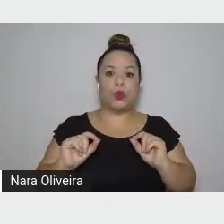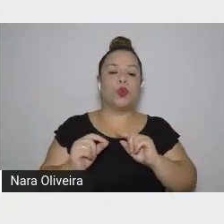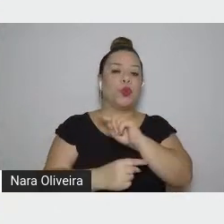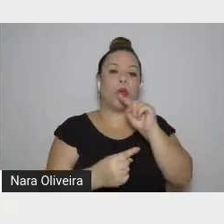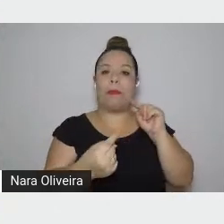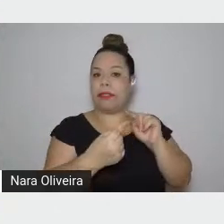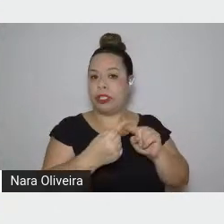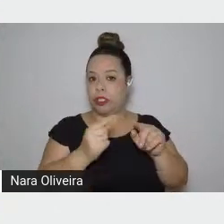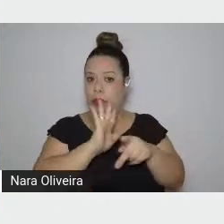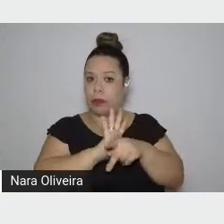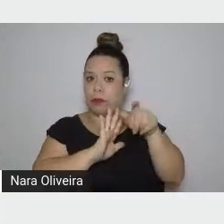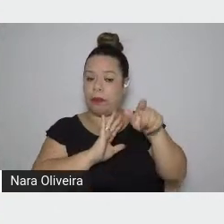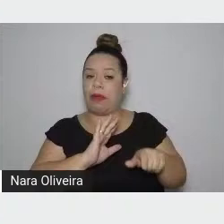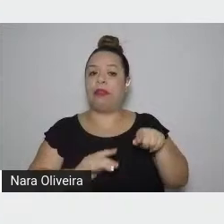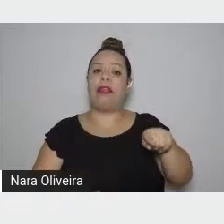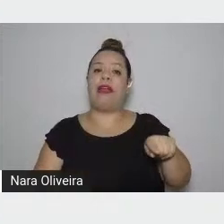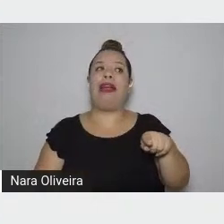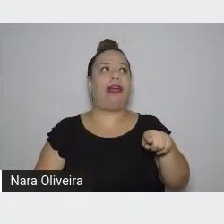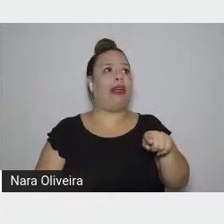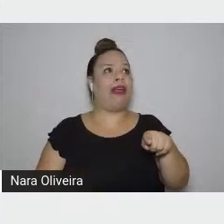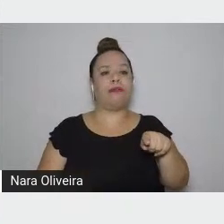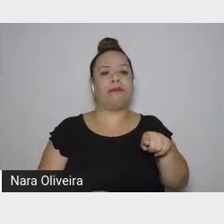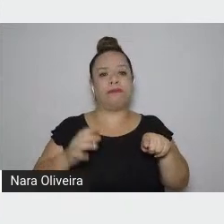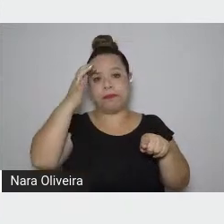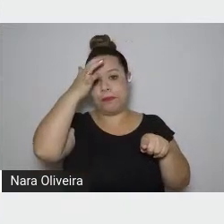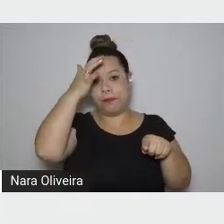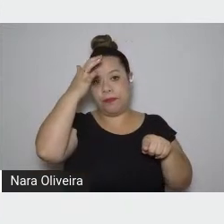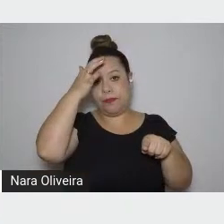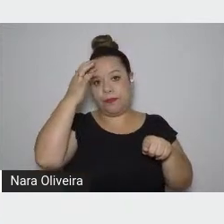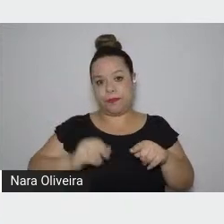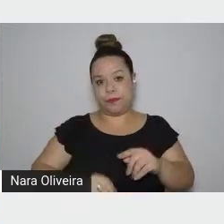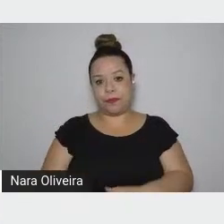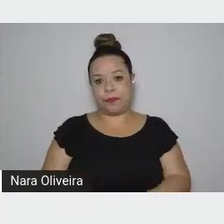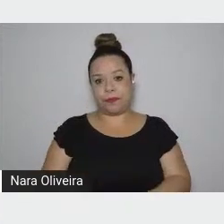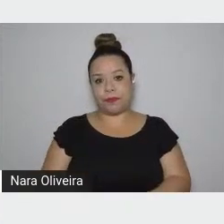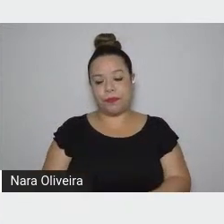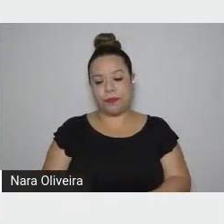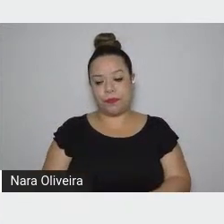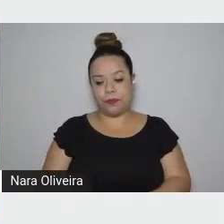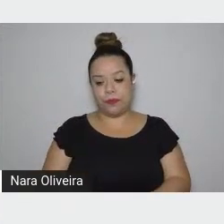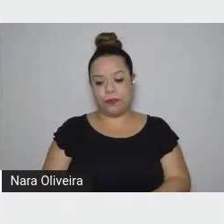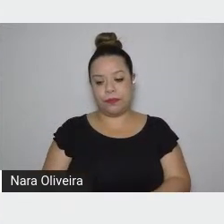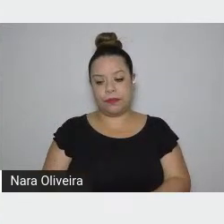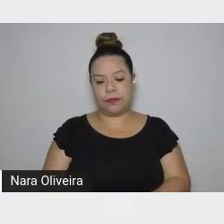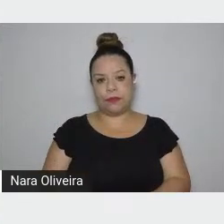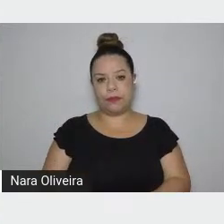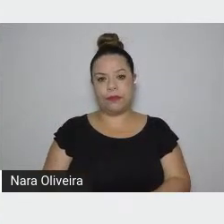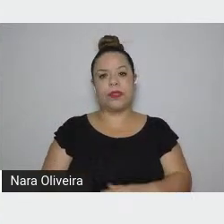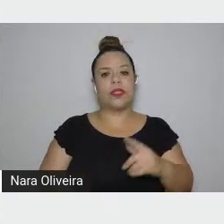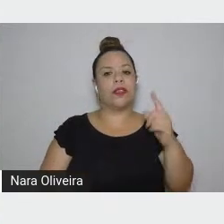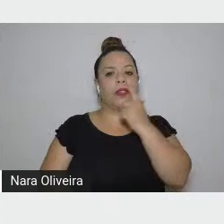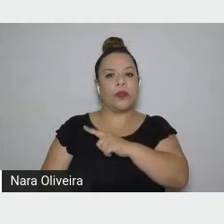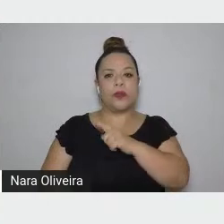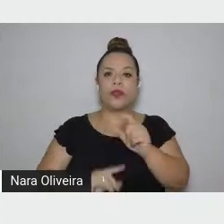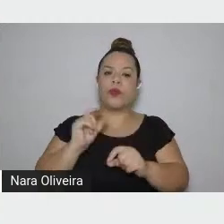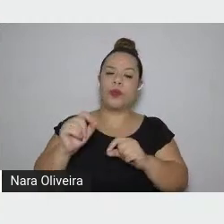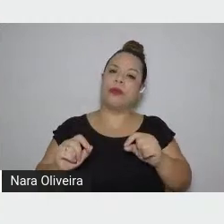Saramago, desde o início, foi elevar os leitores